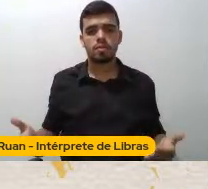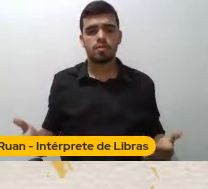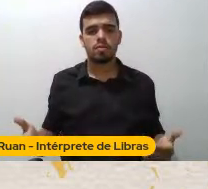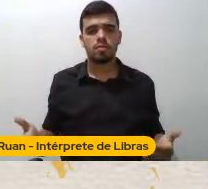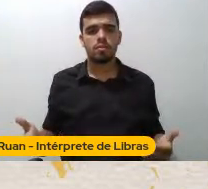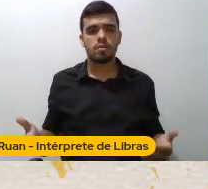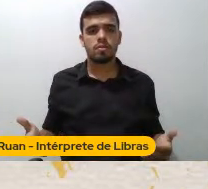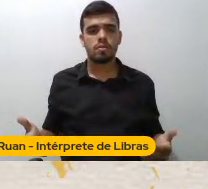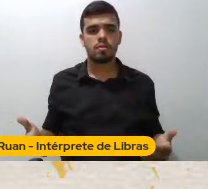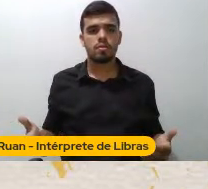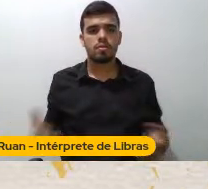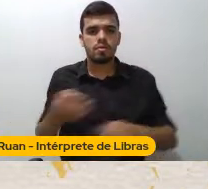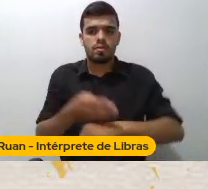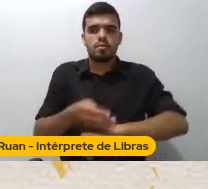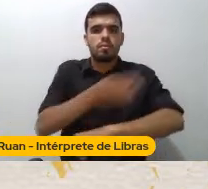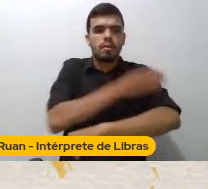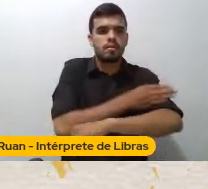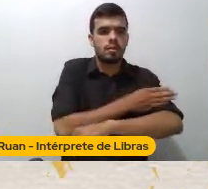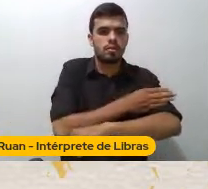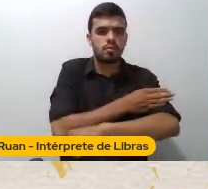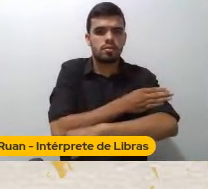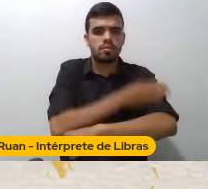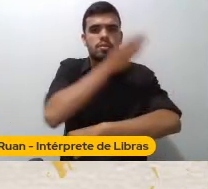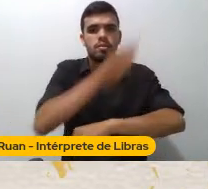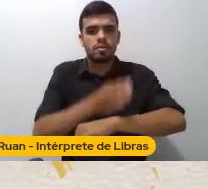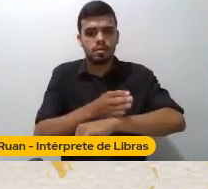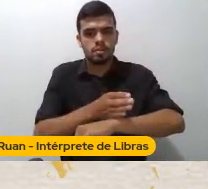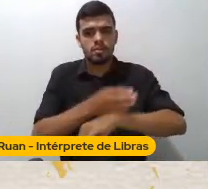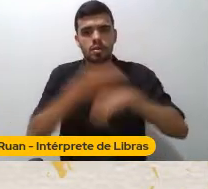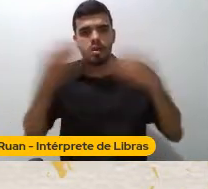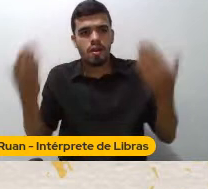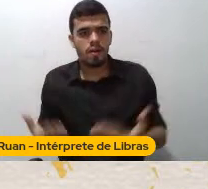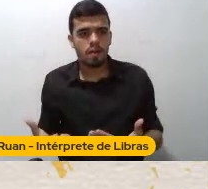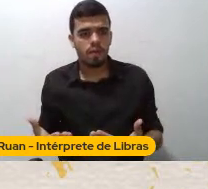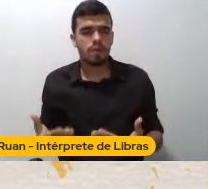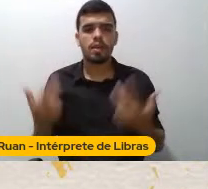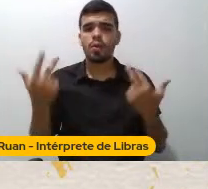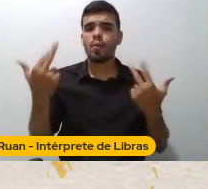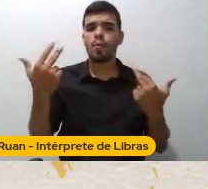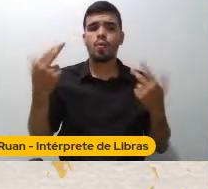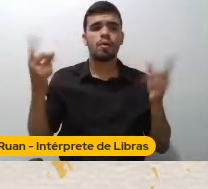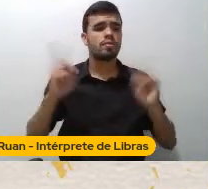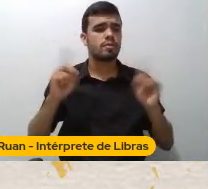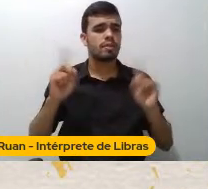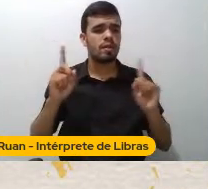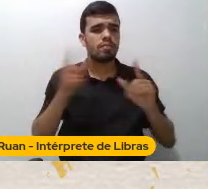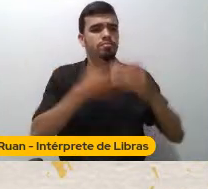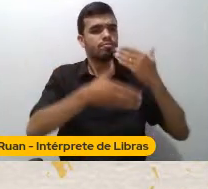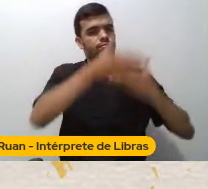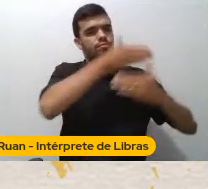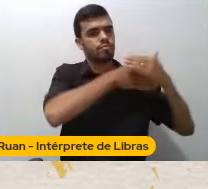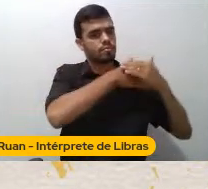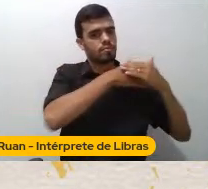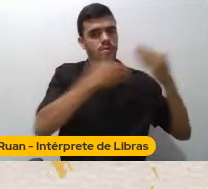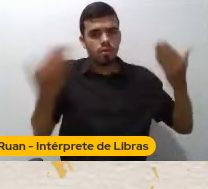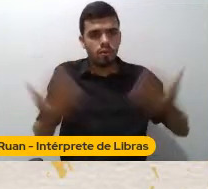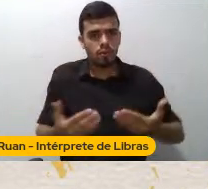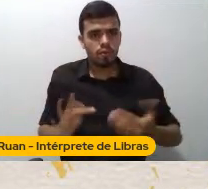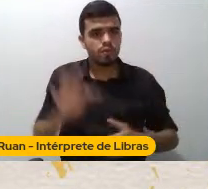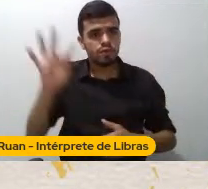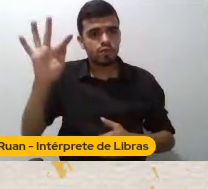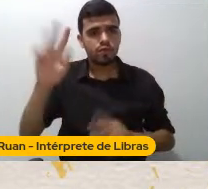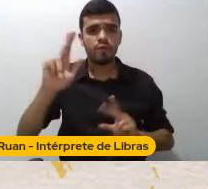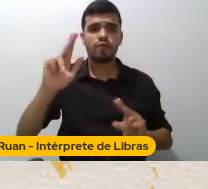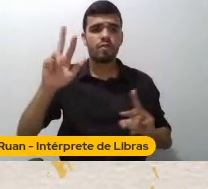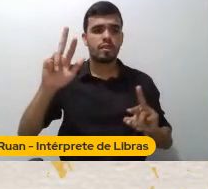mesma coisa E pós-colonial E decolonial O decolonial Não é uma sucessão Natural Do pós-colonial Mas para